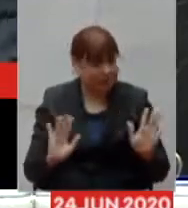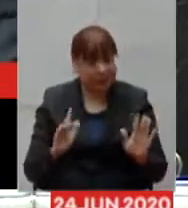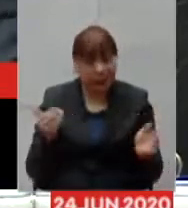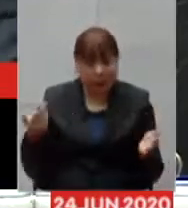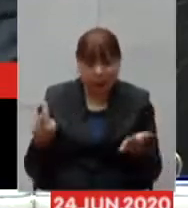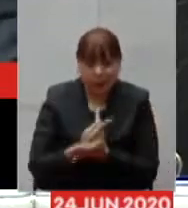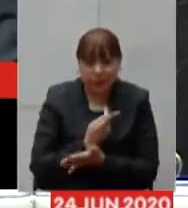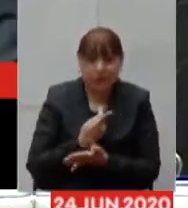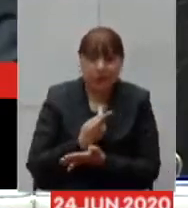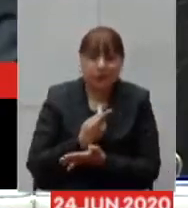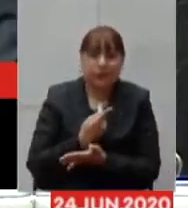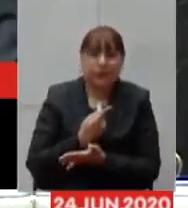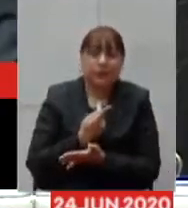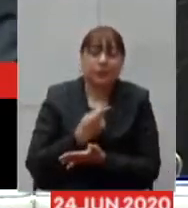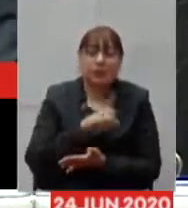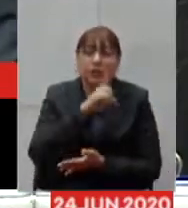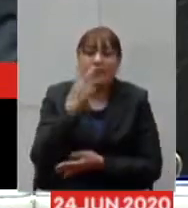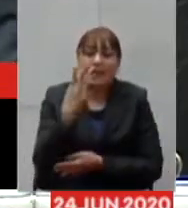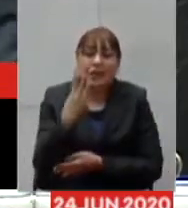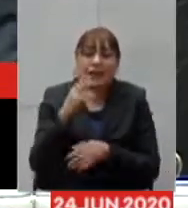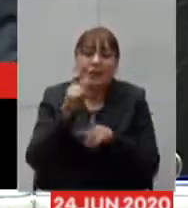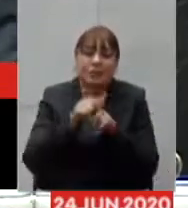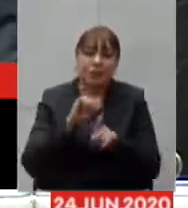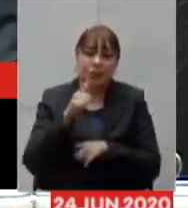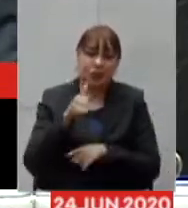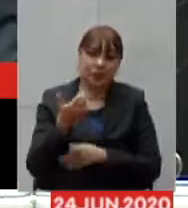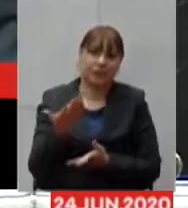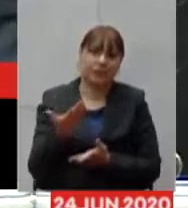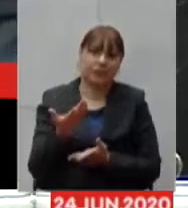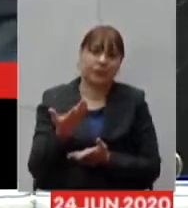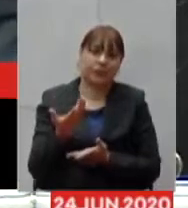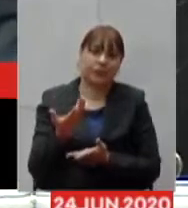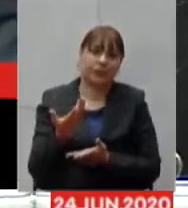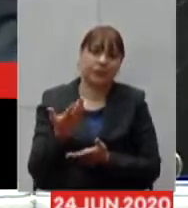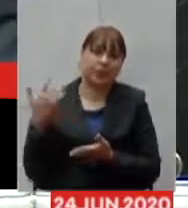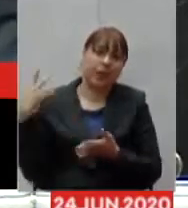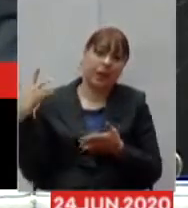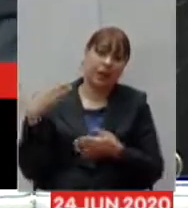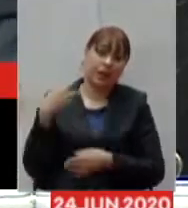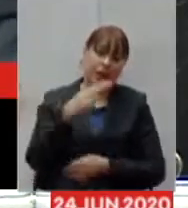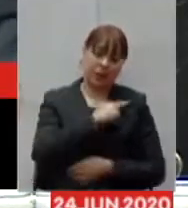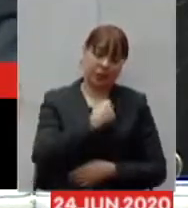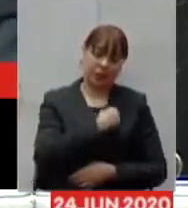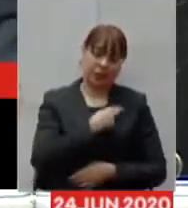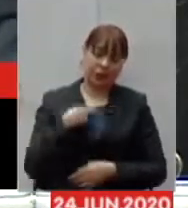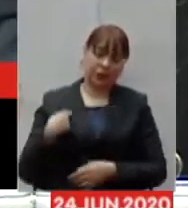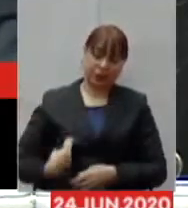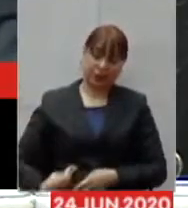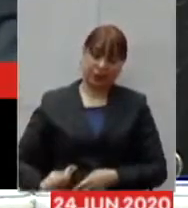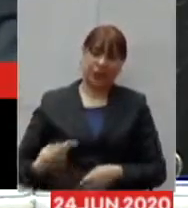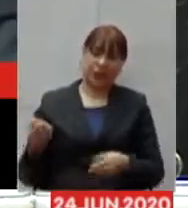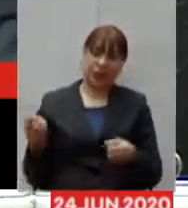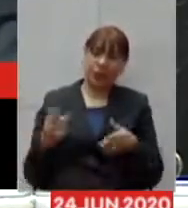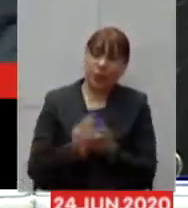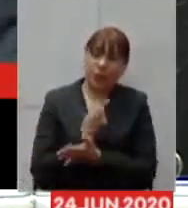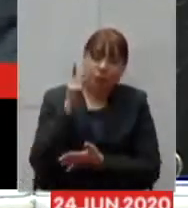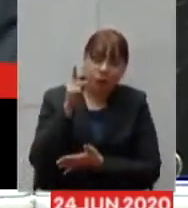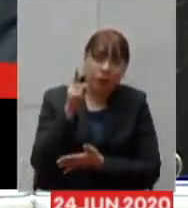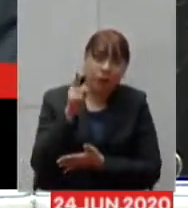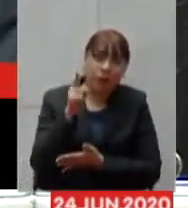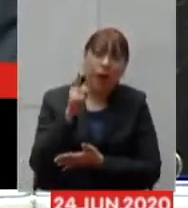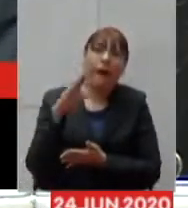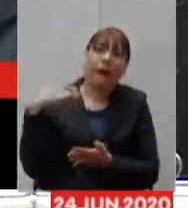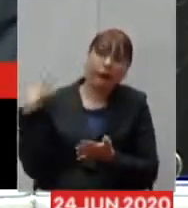estourado na China no dia 3 de janeiro e desde lá a Secretaria Estadual de Saúde está 100% focada nesse